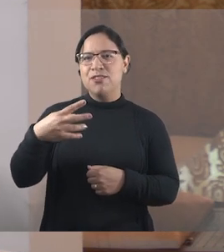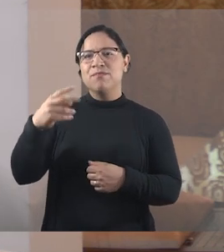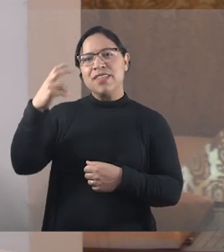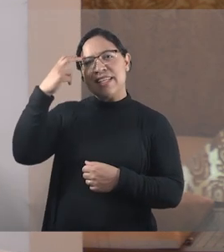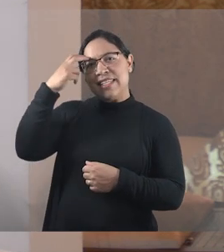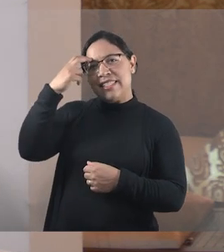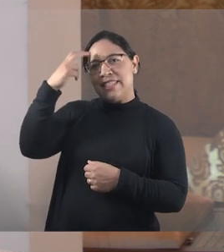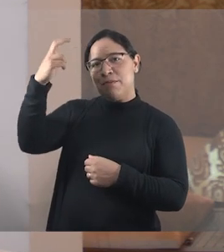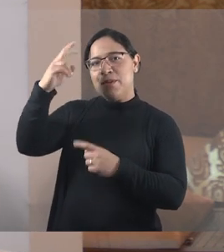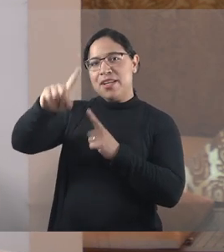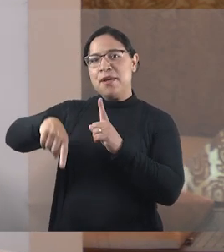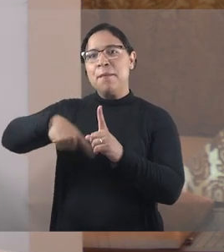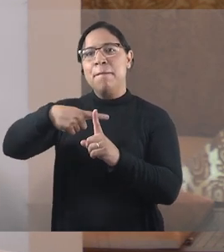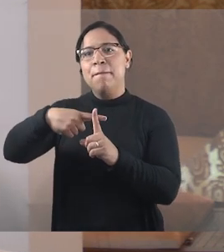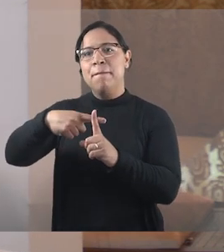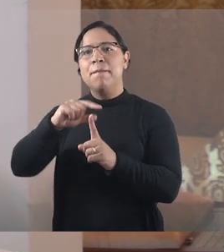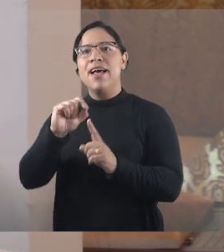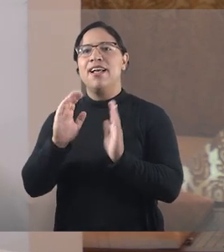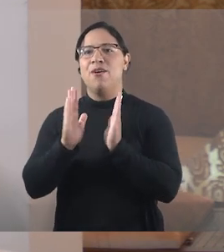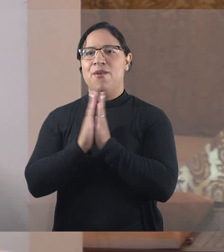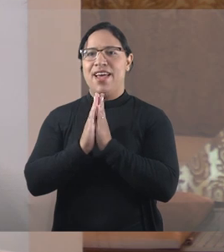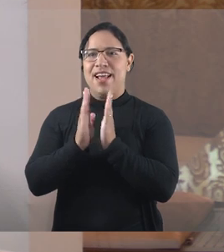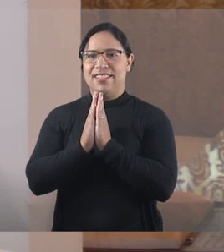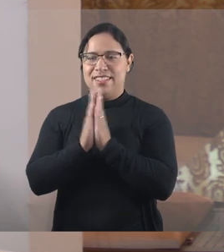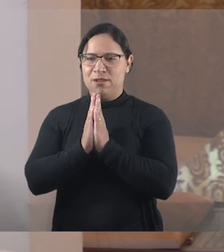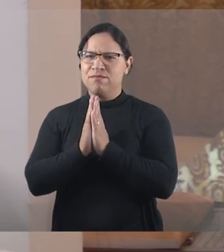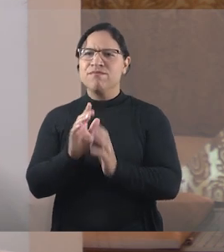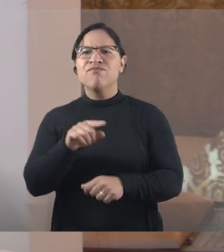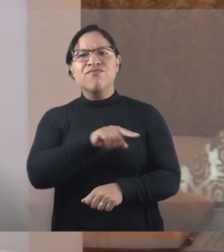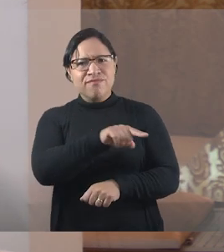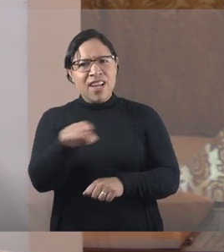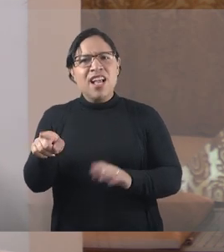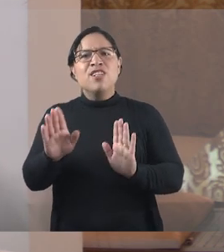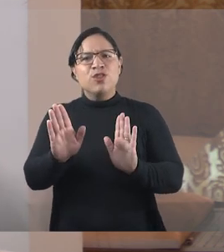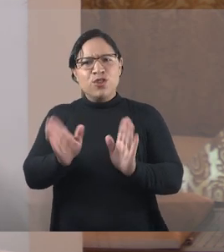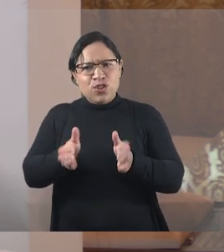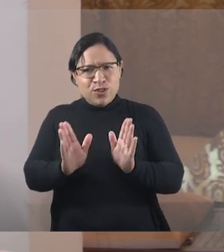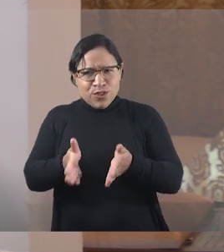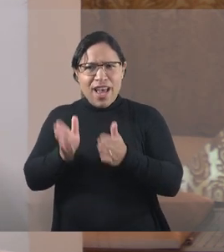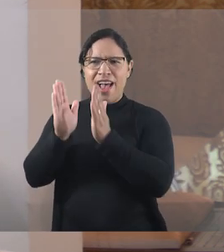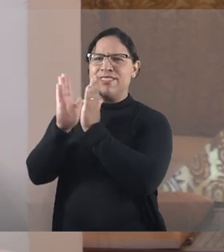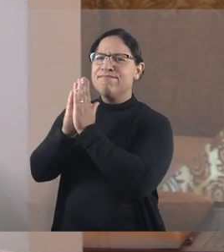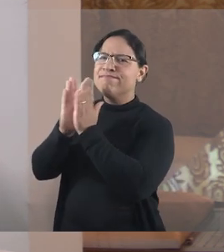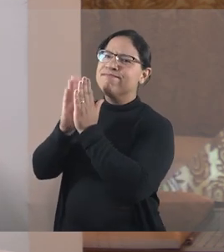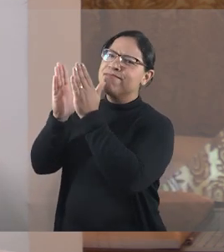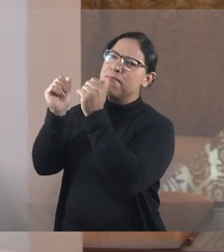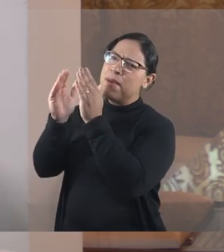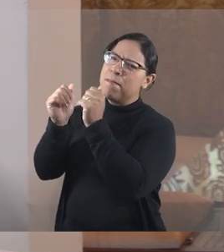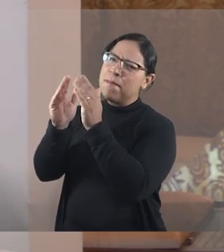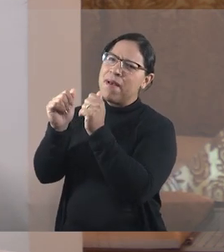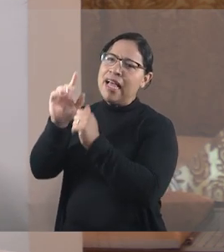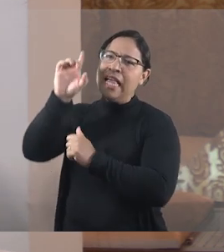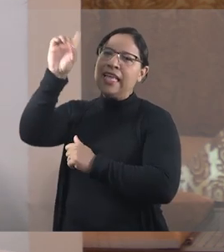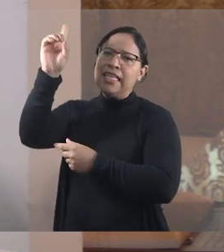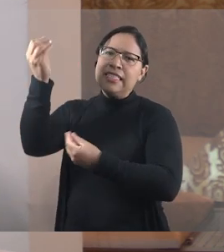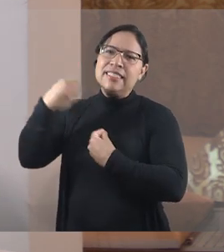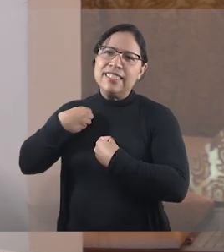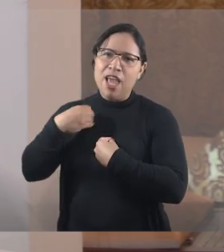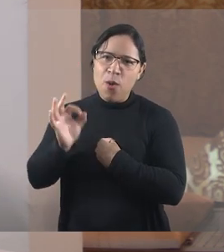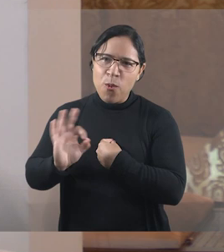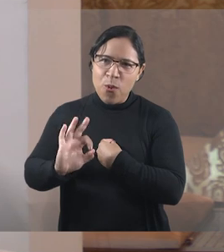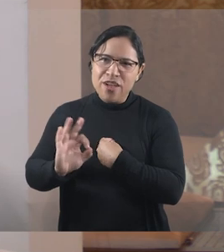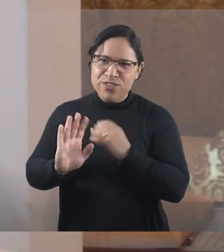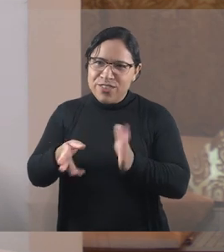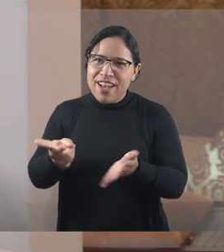à nossa vida de oração. Alguma vez você já pediu ao Senhor algo e Deus não te deu? E você ficou